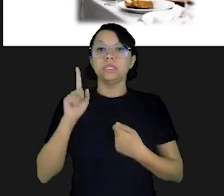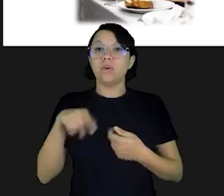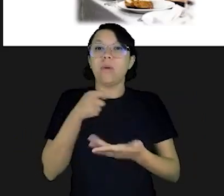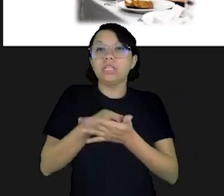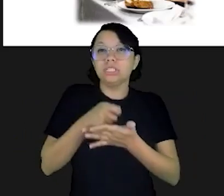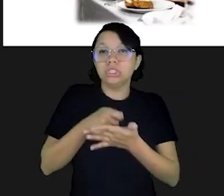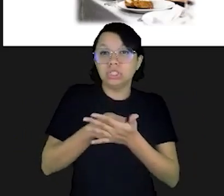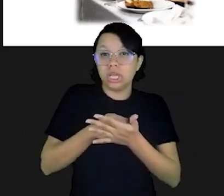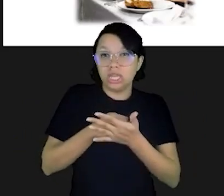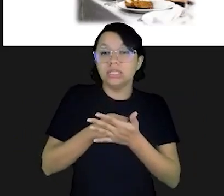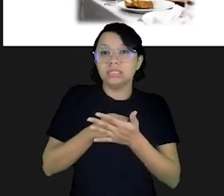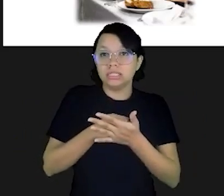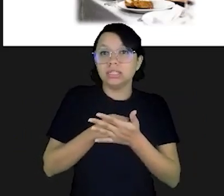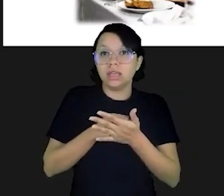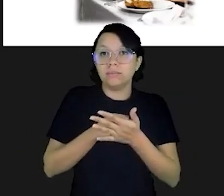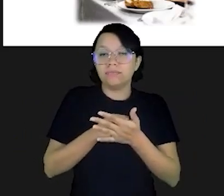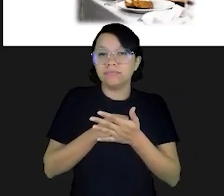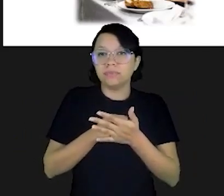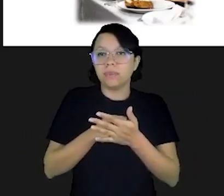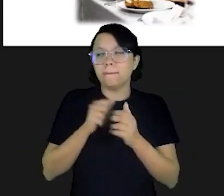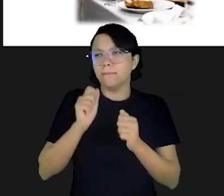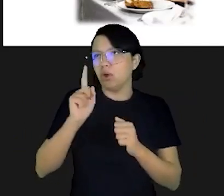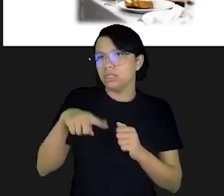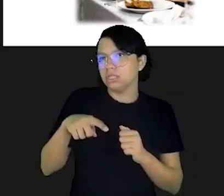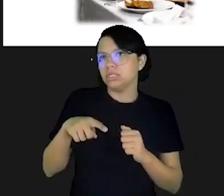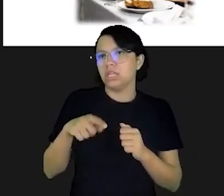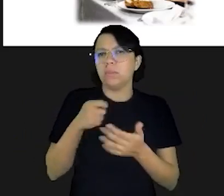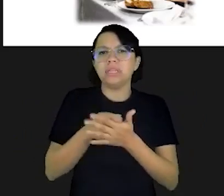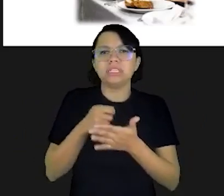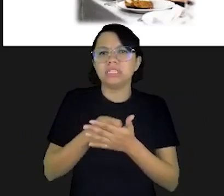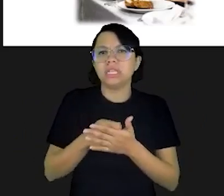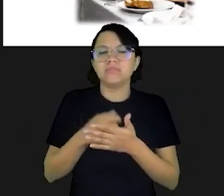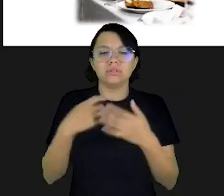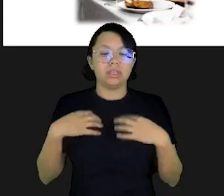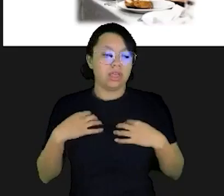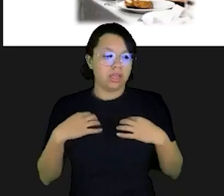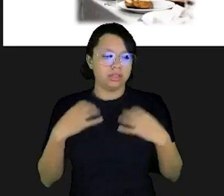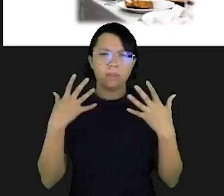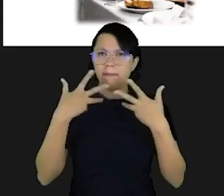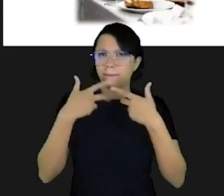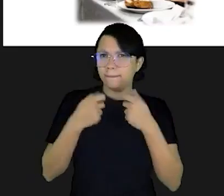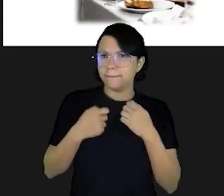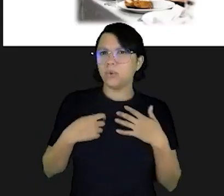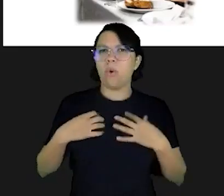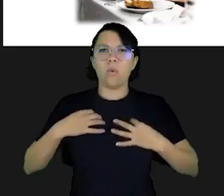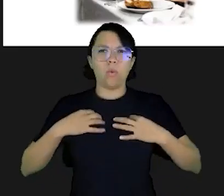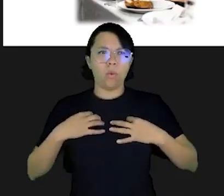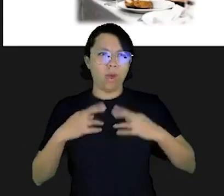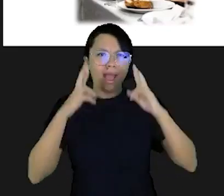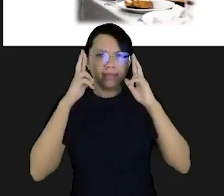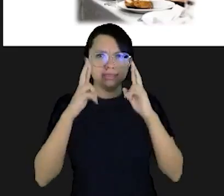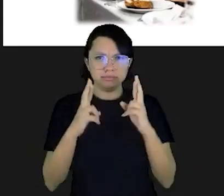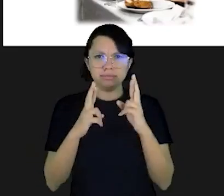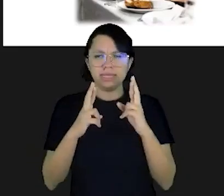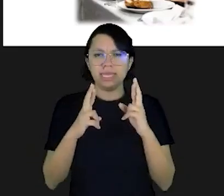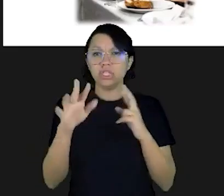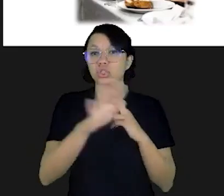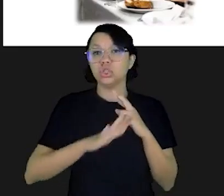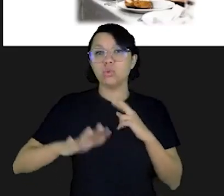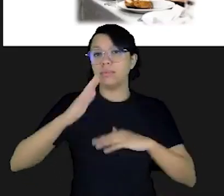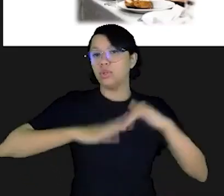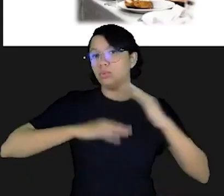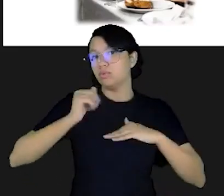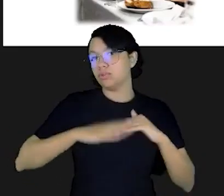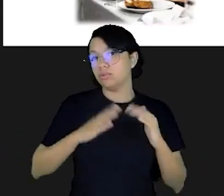código de vestimenta, ela pode ser uma exigência implícita para que você esteja bem vestido, esteja respeitado no seu ambiente